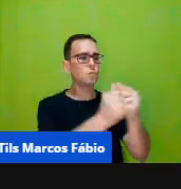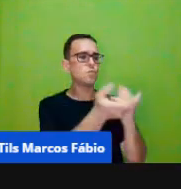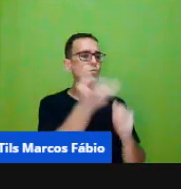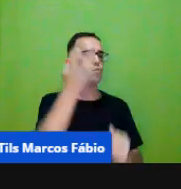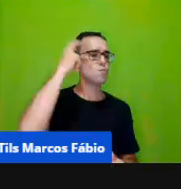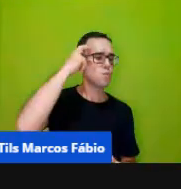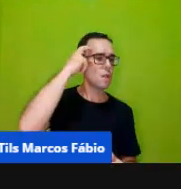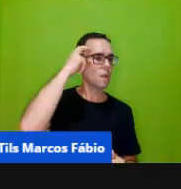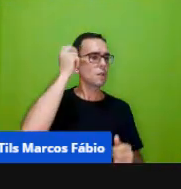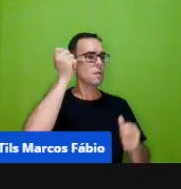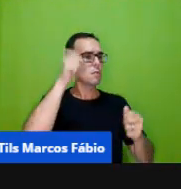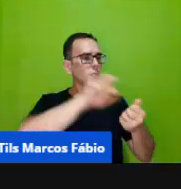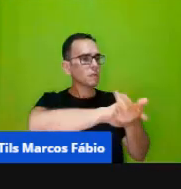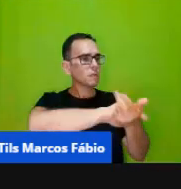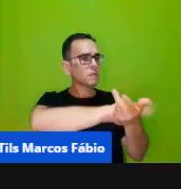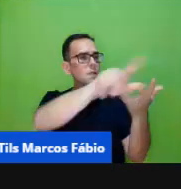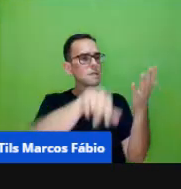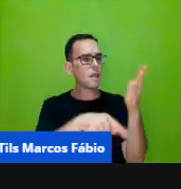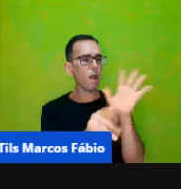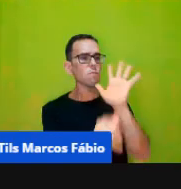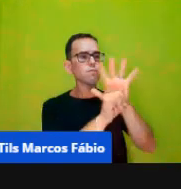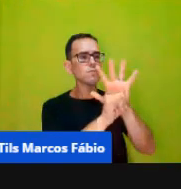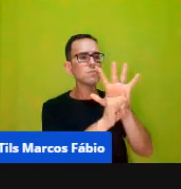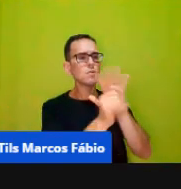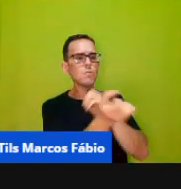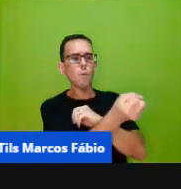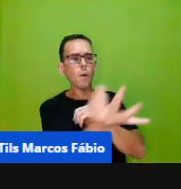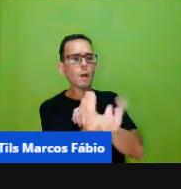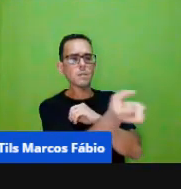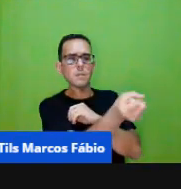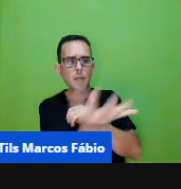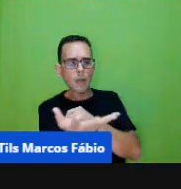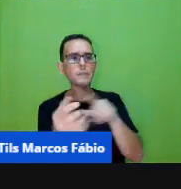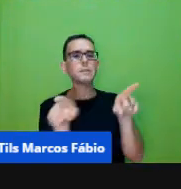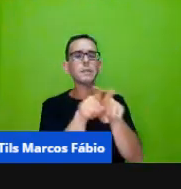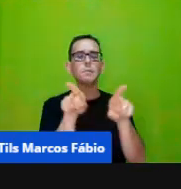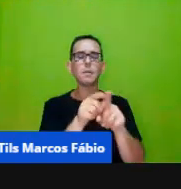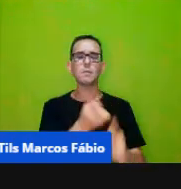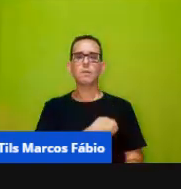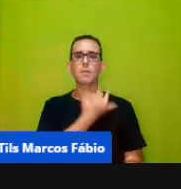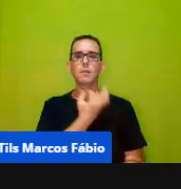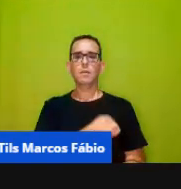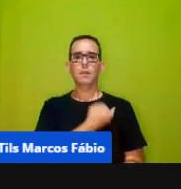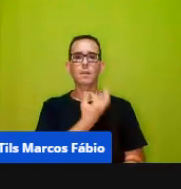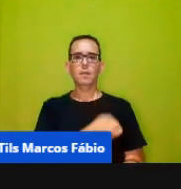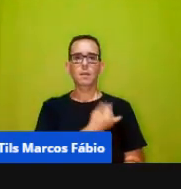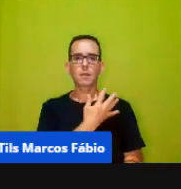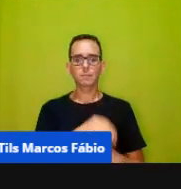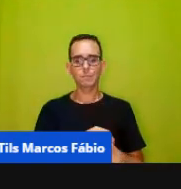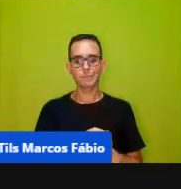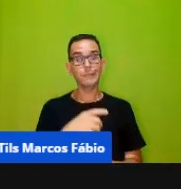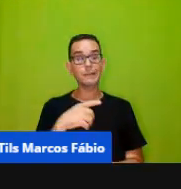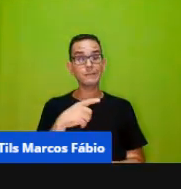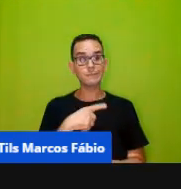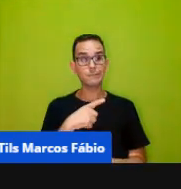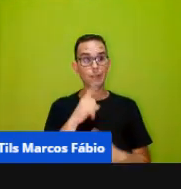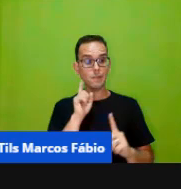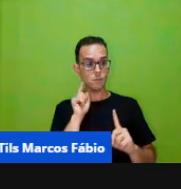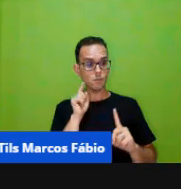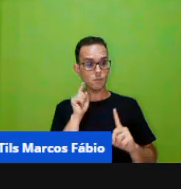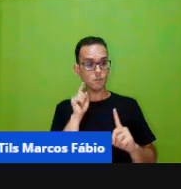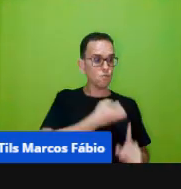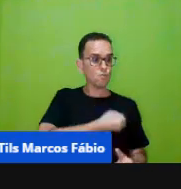diferenciar e identificar quantidades e enumerar. Isto é, nós temos a correspondência número,